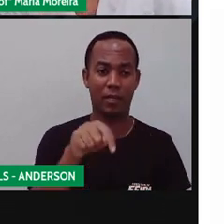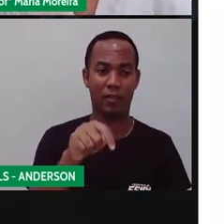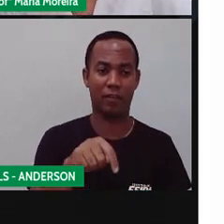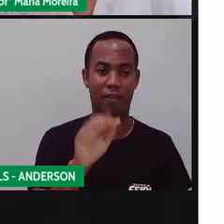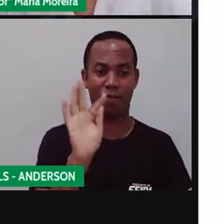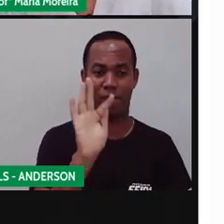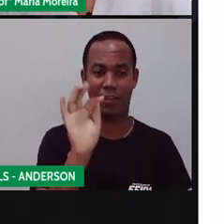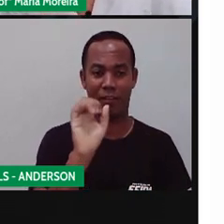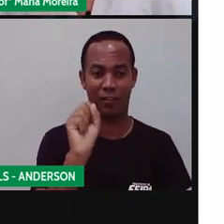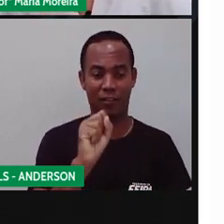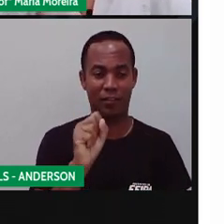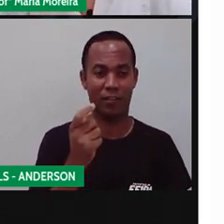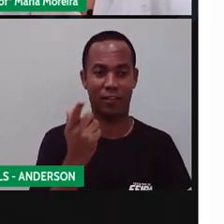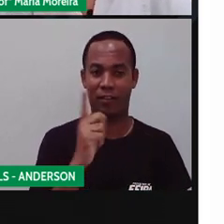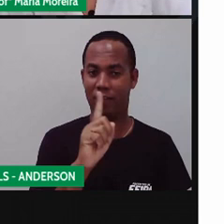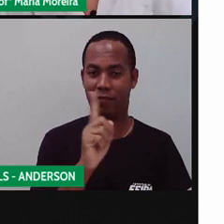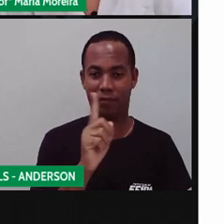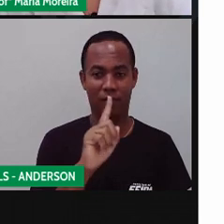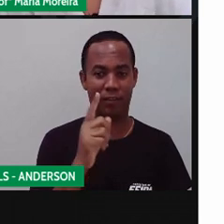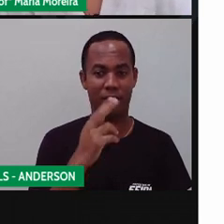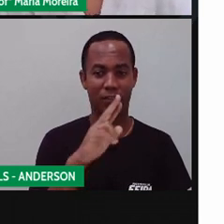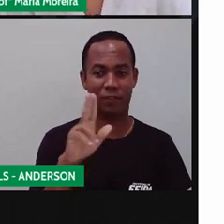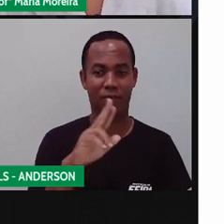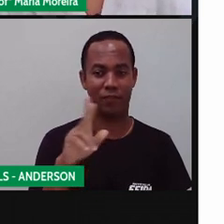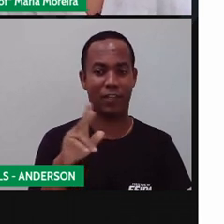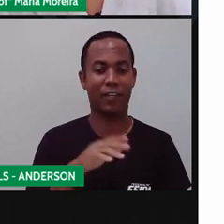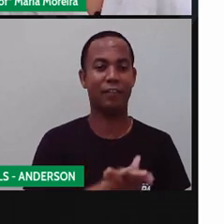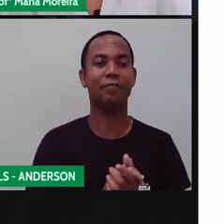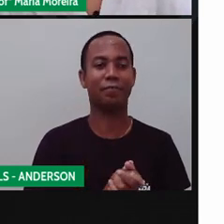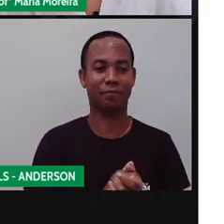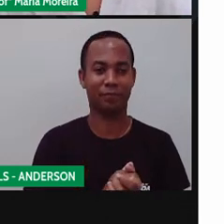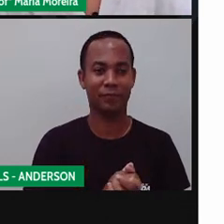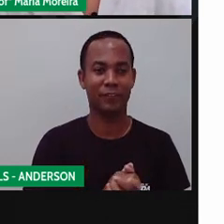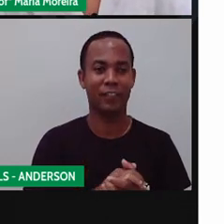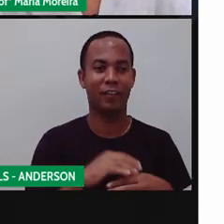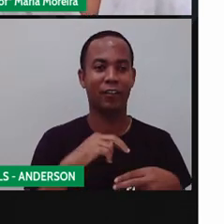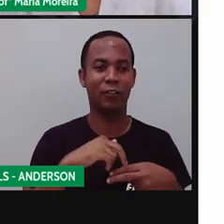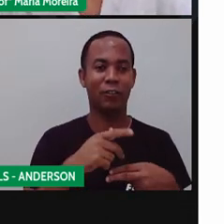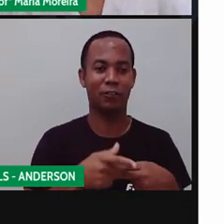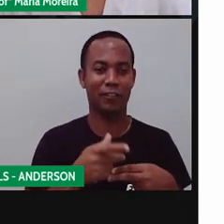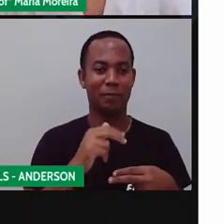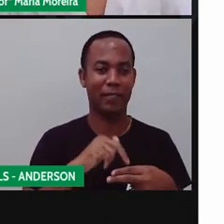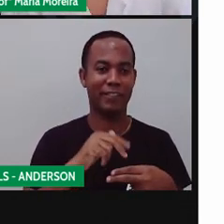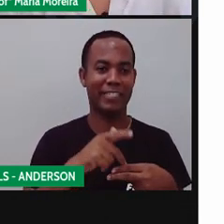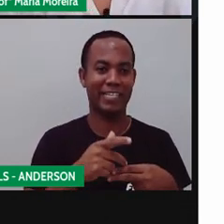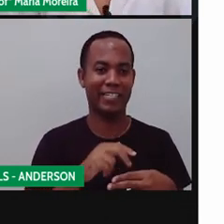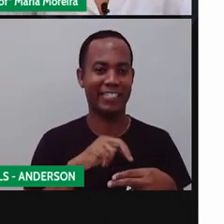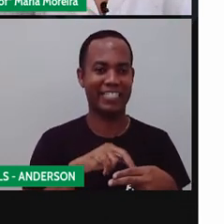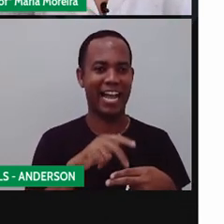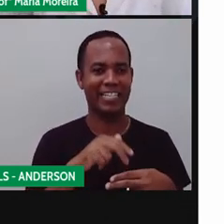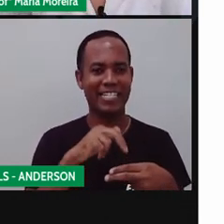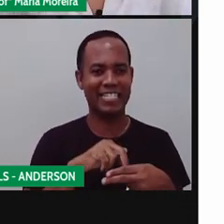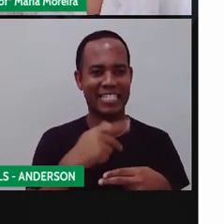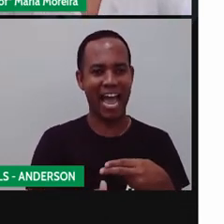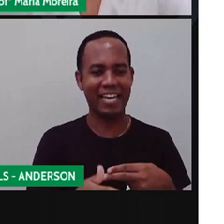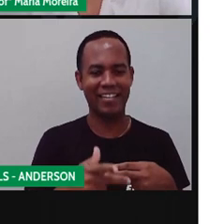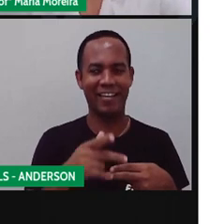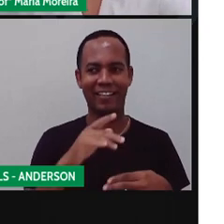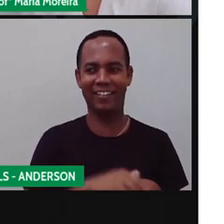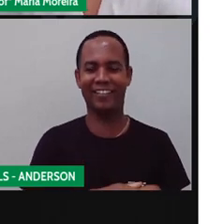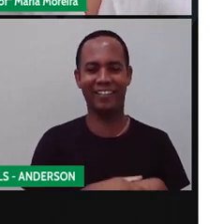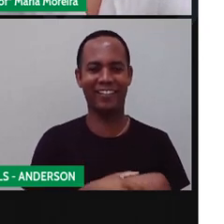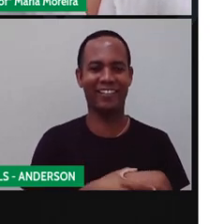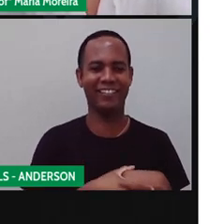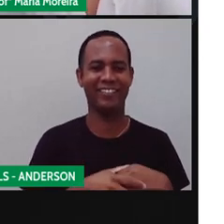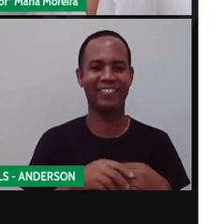nossa aqui da Bahia. A gente canta essa aqui, eu e Ana, vocês já acabam de cantar, né? Do ano um, ano dois. Zague e sai.